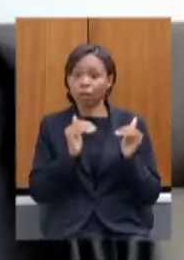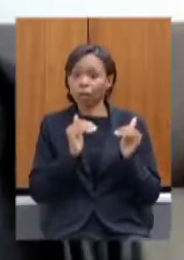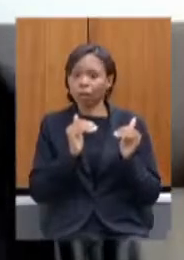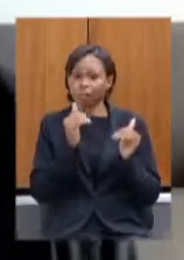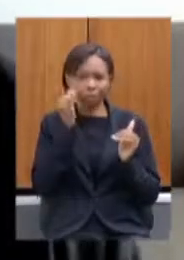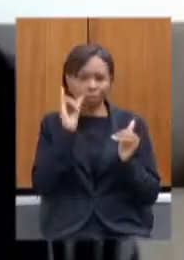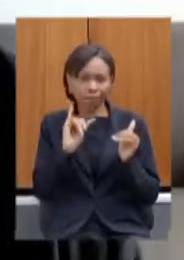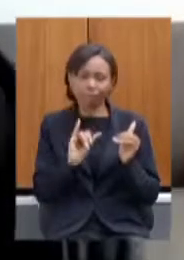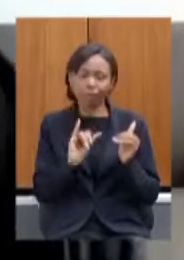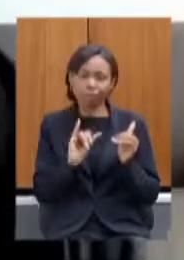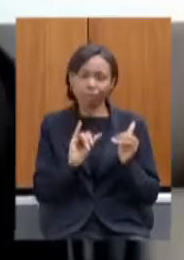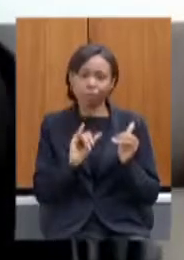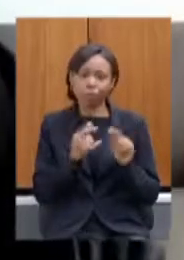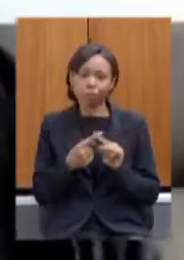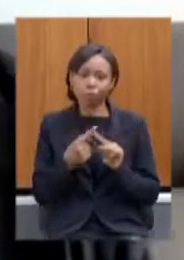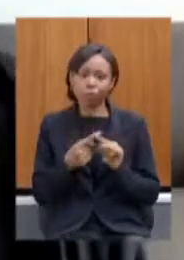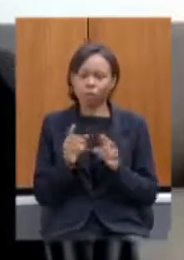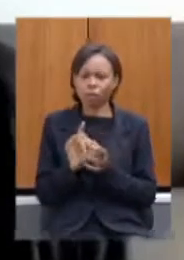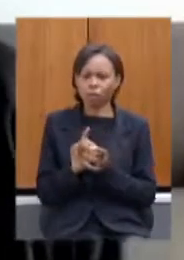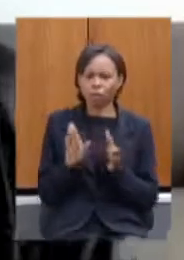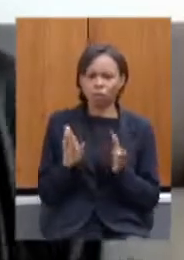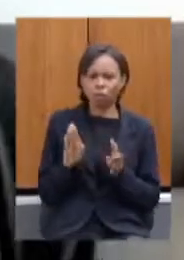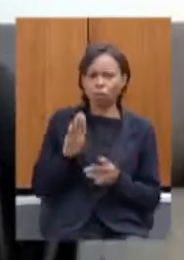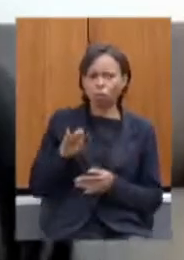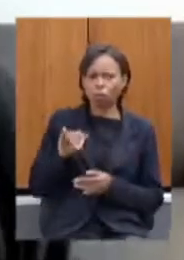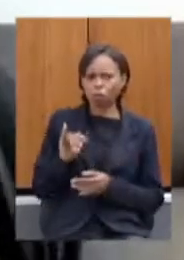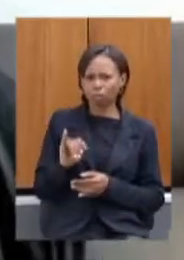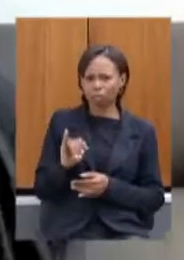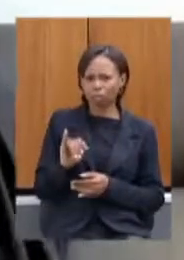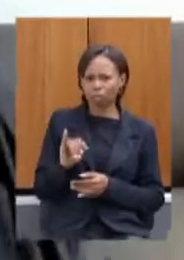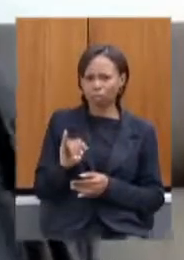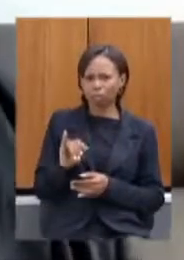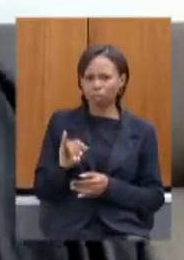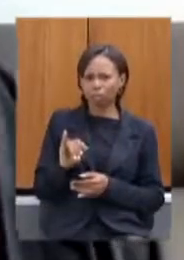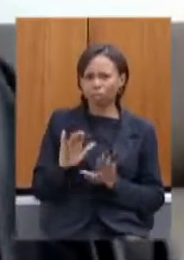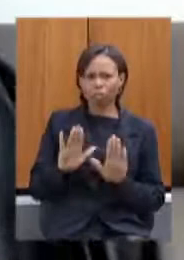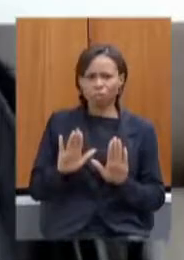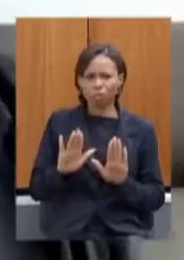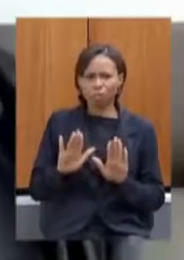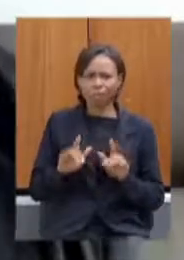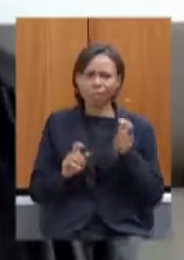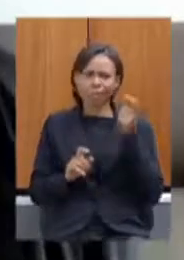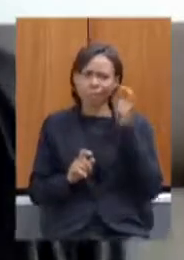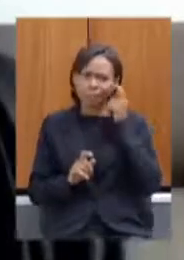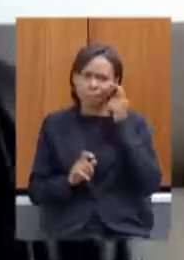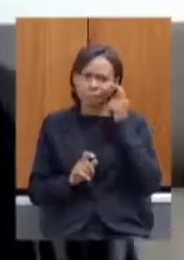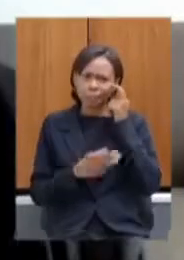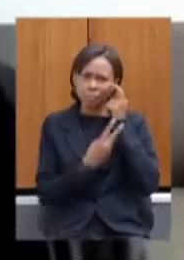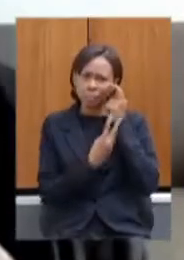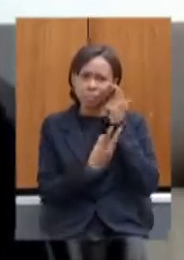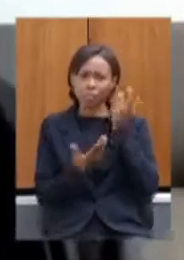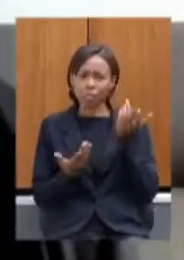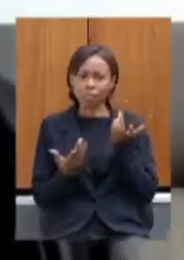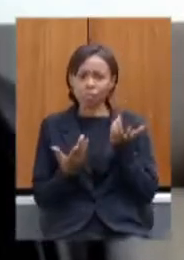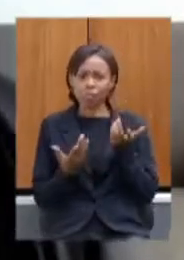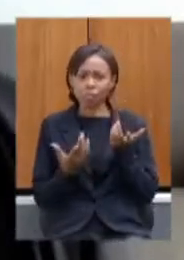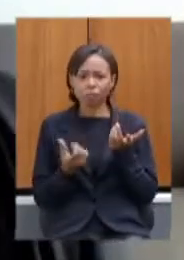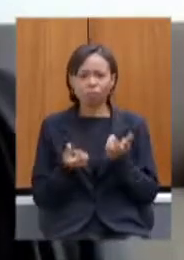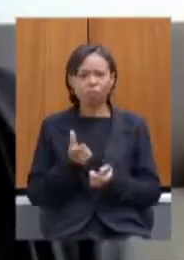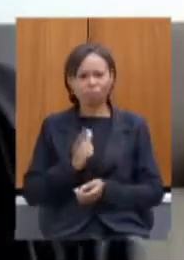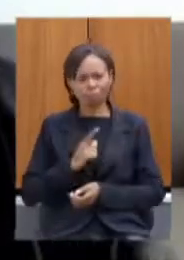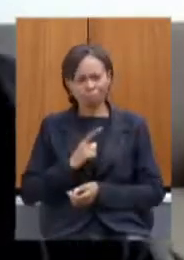abrir mão de um bi mas se você não abrisse esse bi você toma na cabeça três isso existe